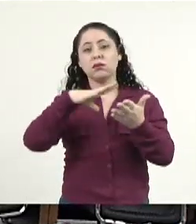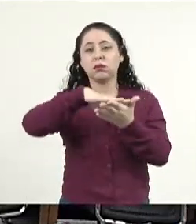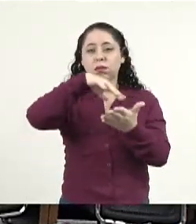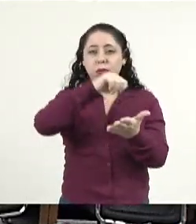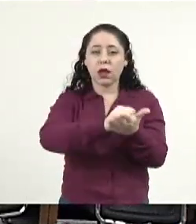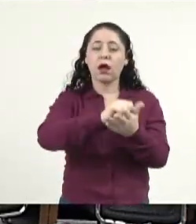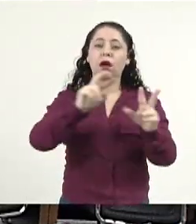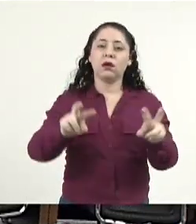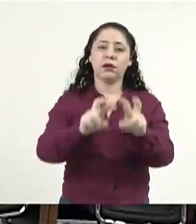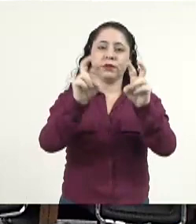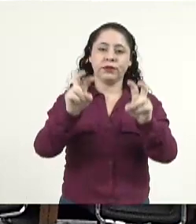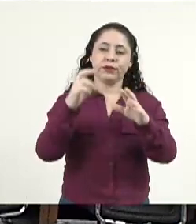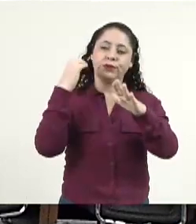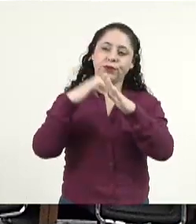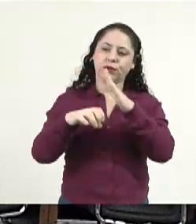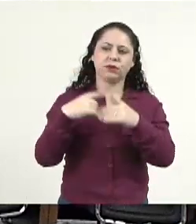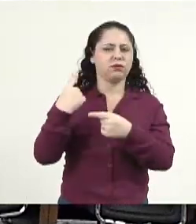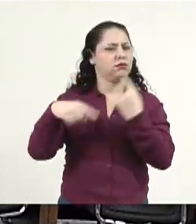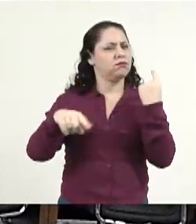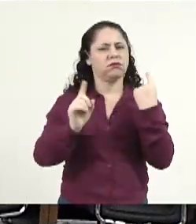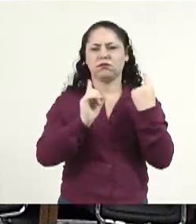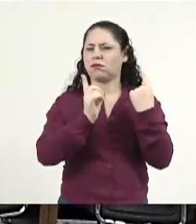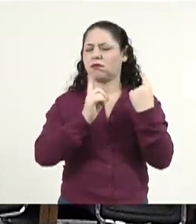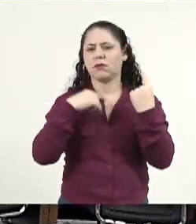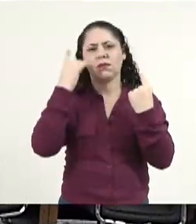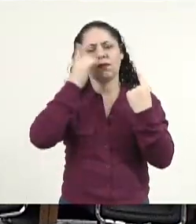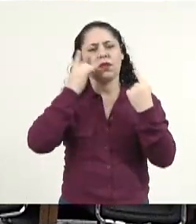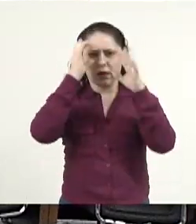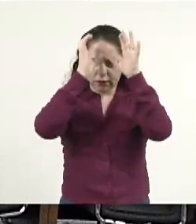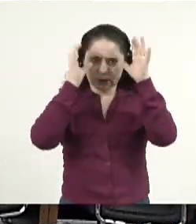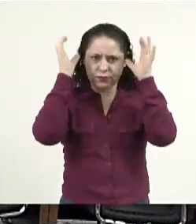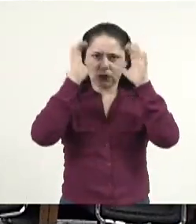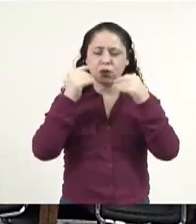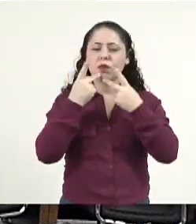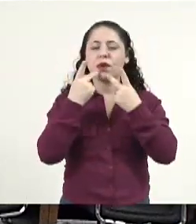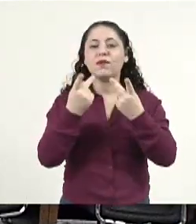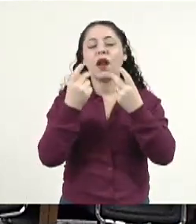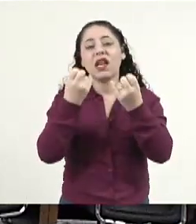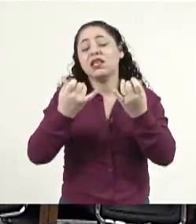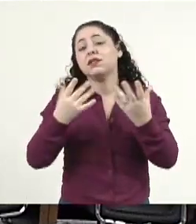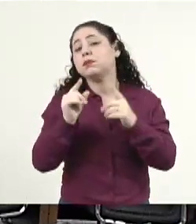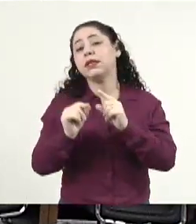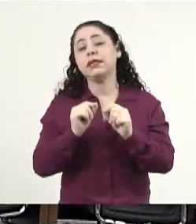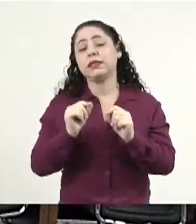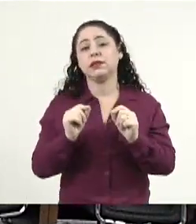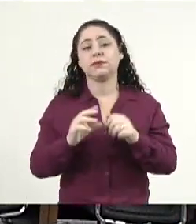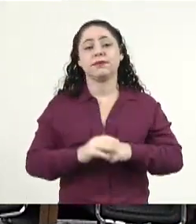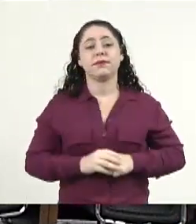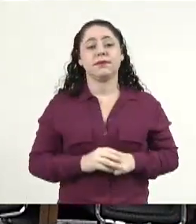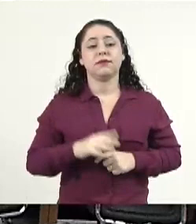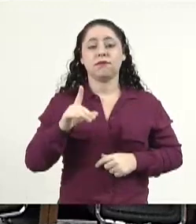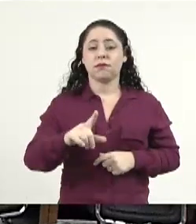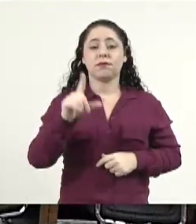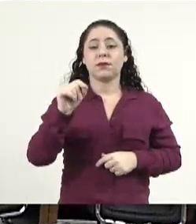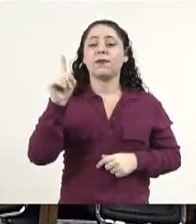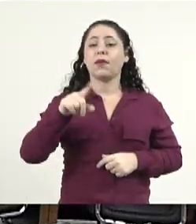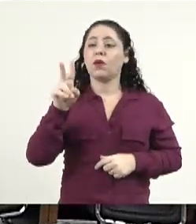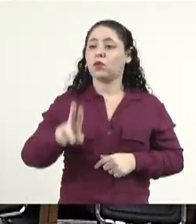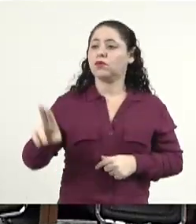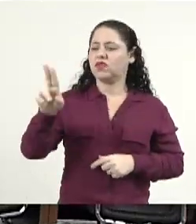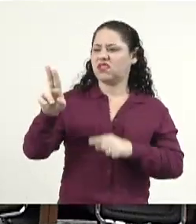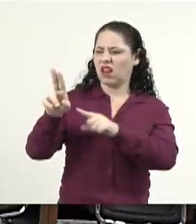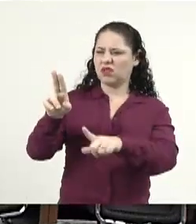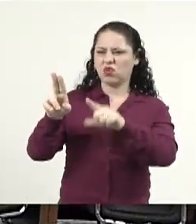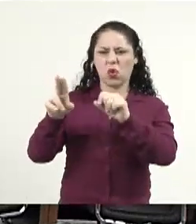dos documentos. Então, eu não concordo, deputado Caravina, quando fala que quem escolheu o curso é a universidade, não